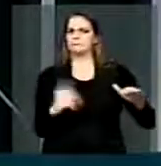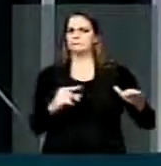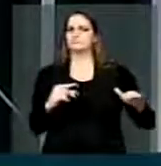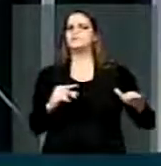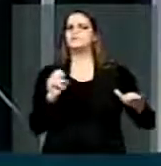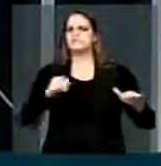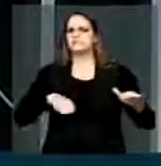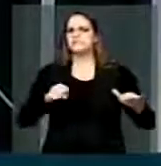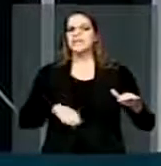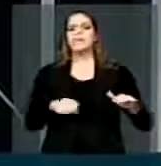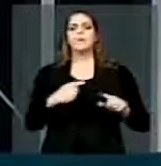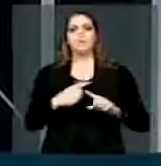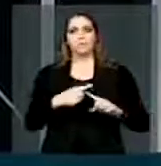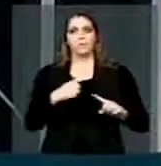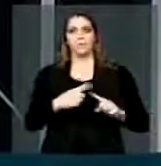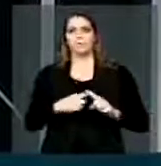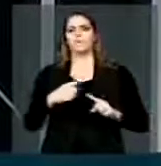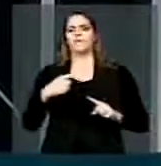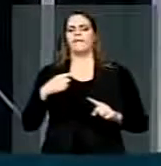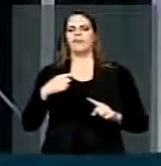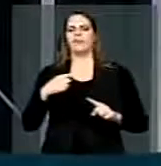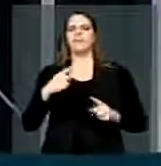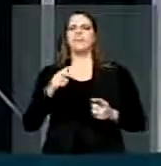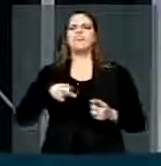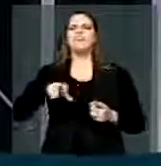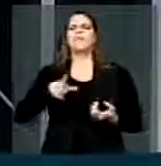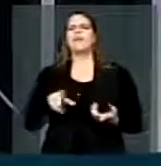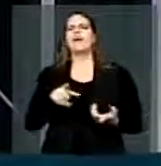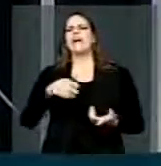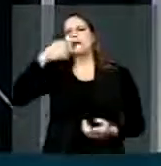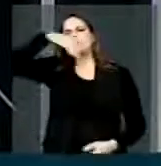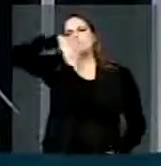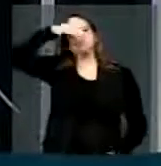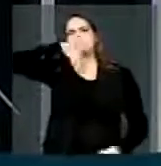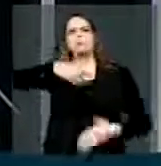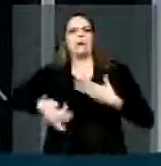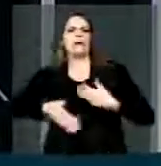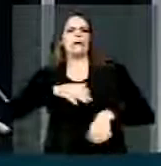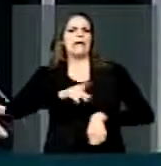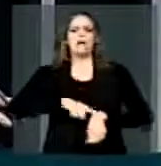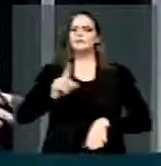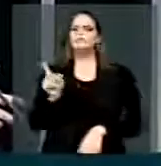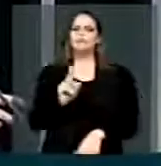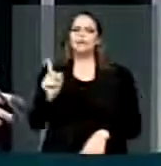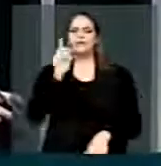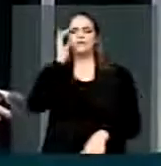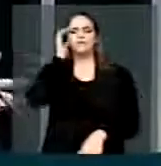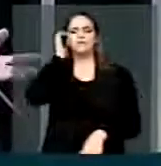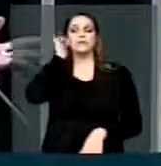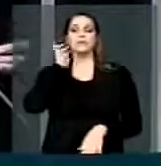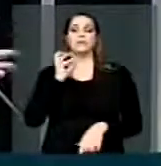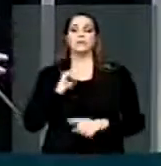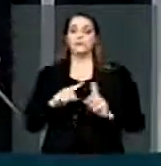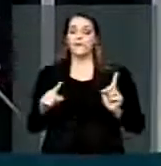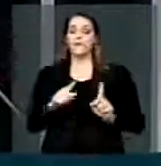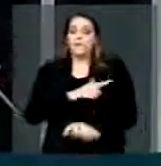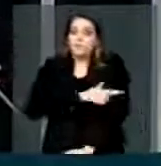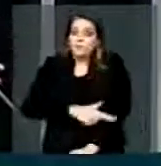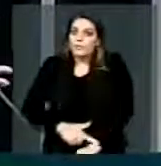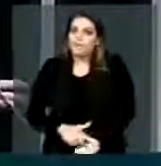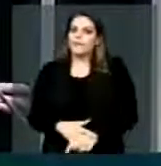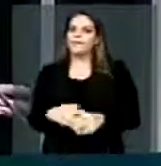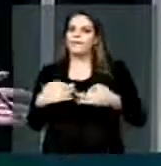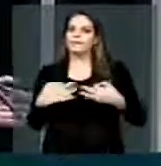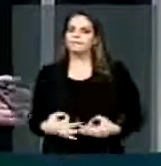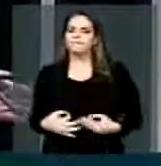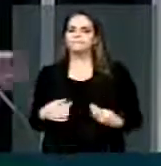rigorosa, não puxar a orelha, não bater a torta direito, assim por diante. Por isso, eu acho que nós devemos fazer esclarecimento para